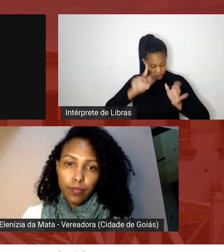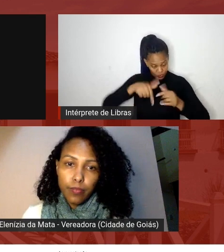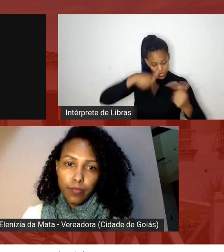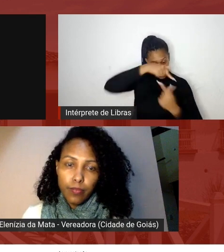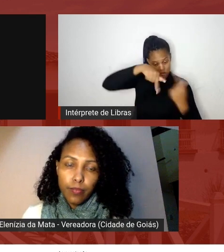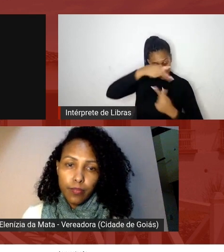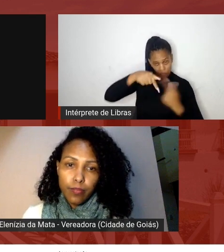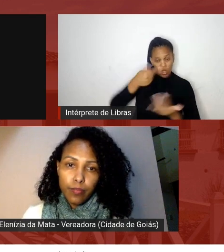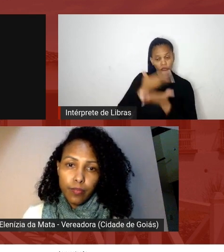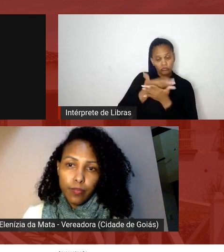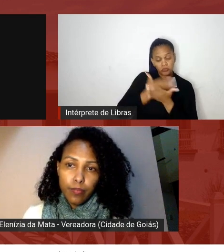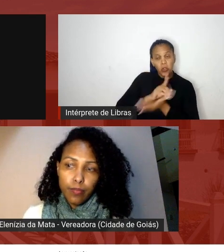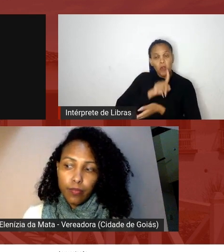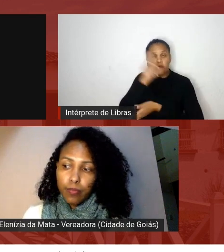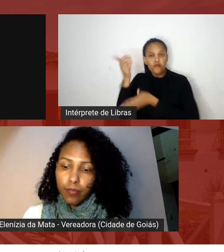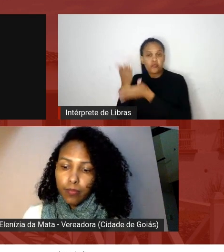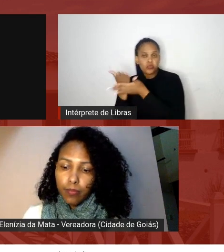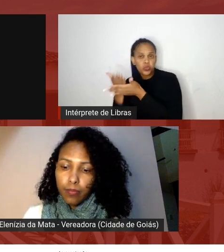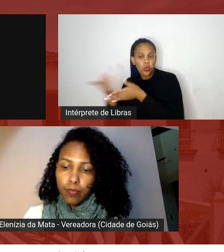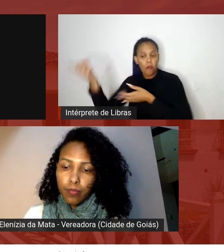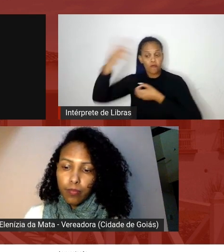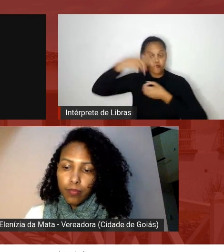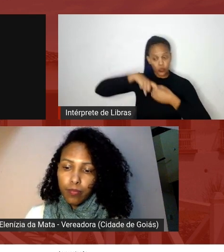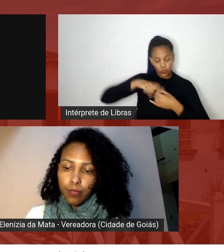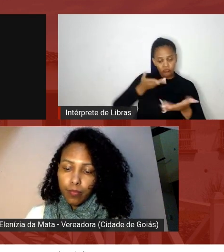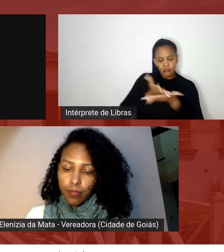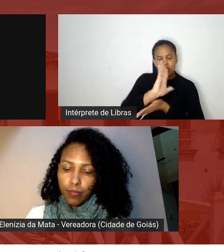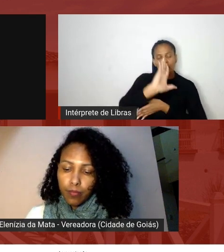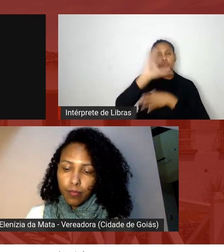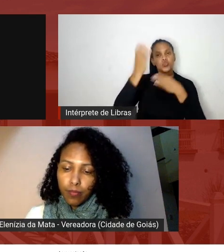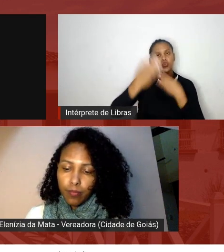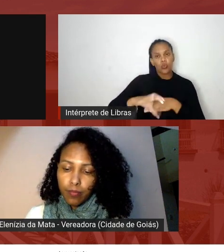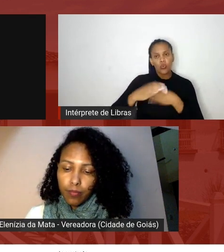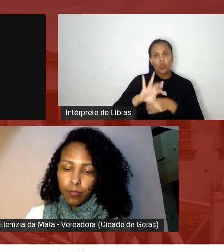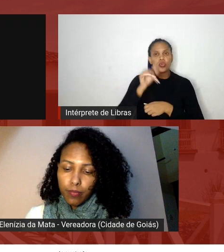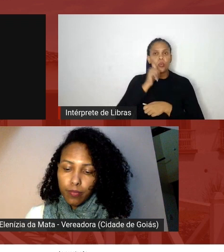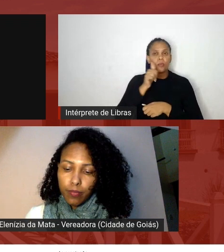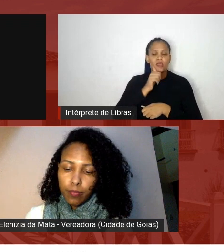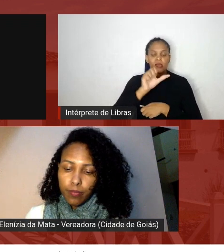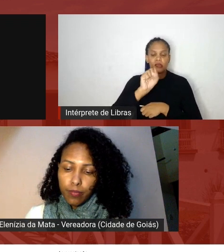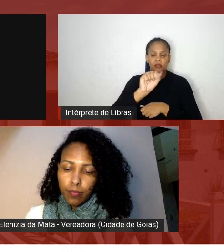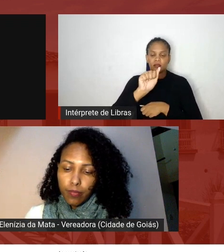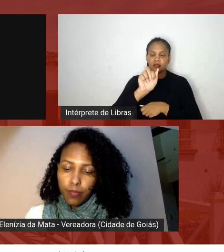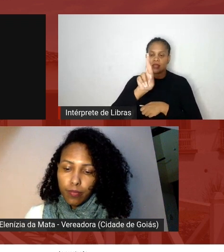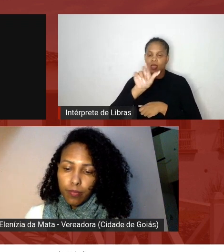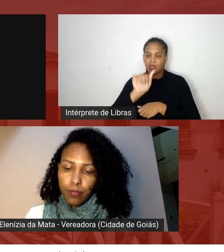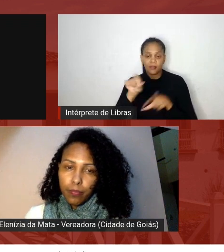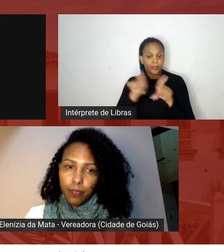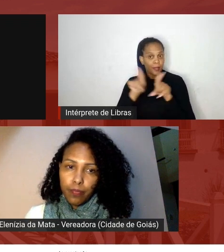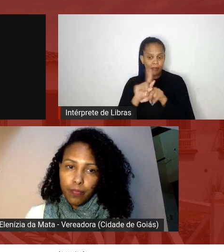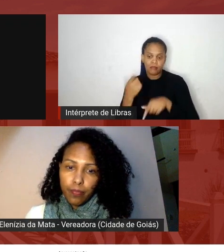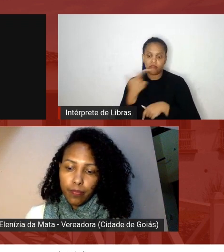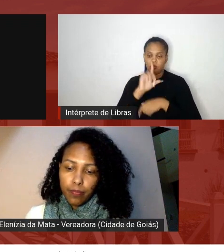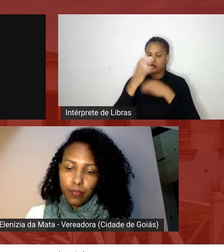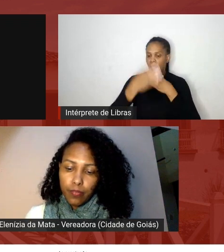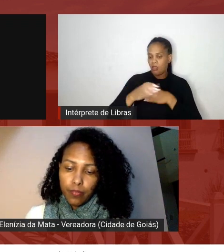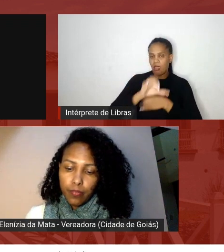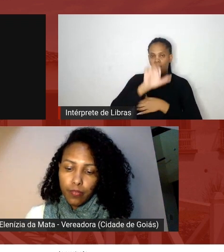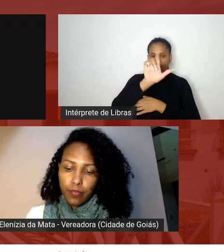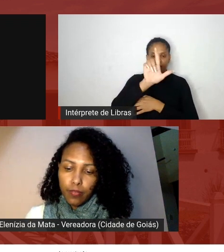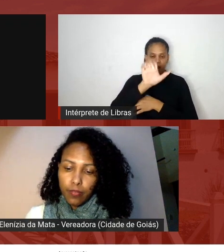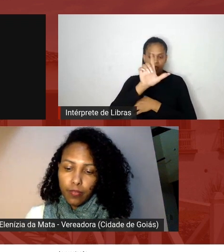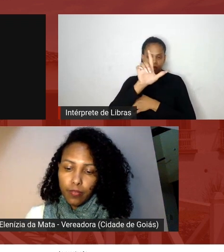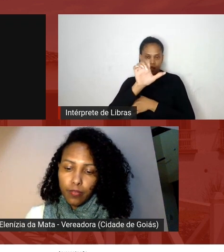cito Sara Sara Fogaça que é uma pessoa admirável também que também conseguiu um concurso Leleca a nossa